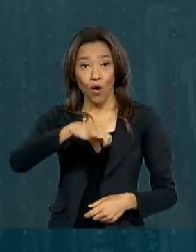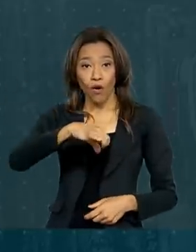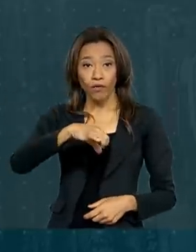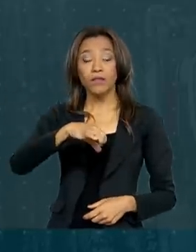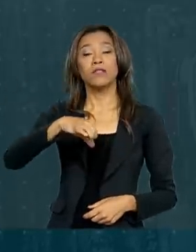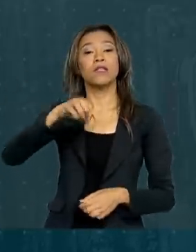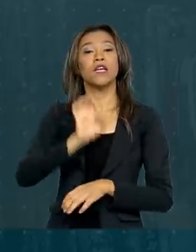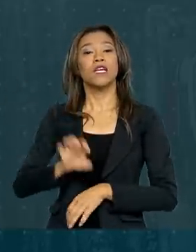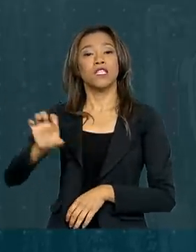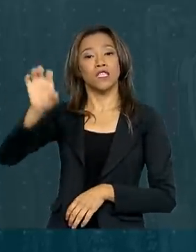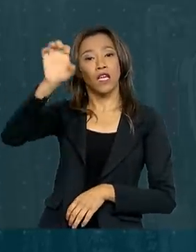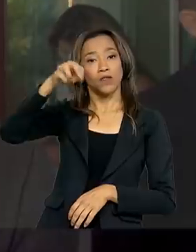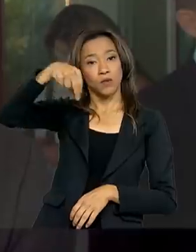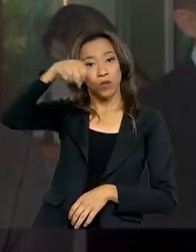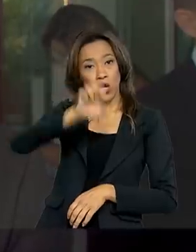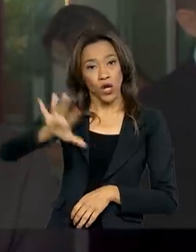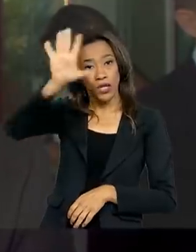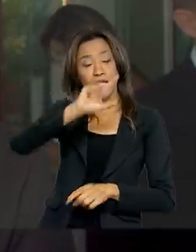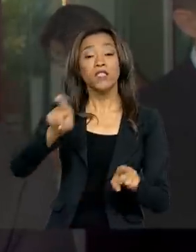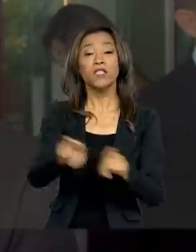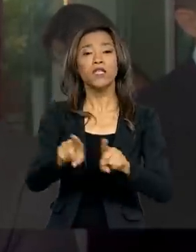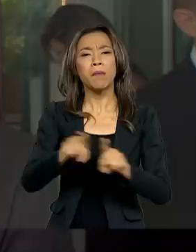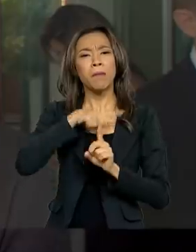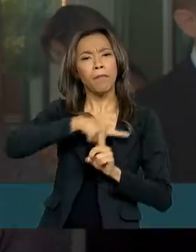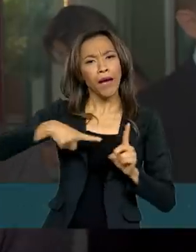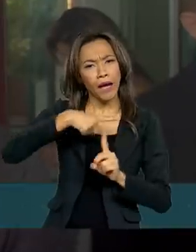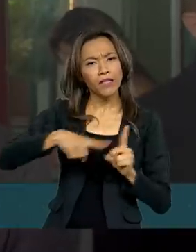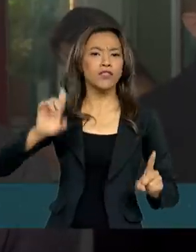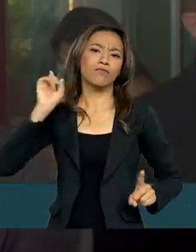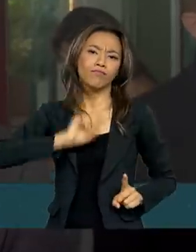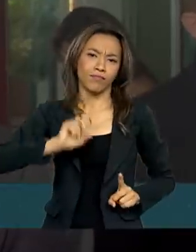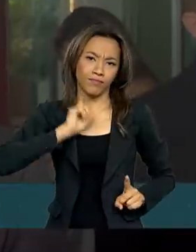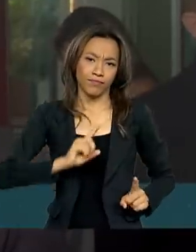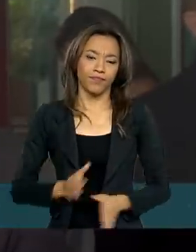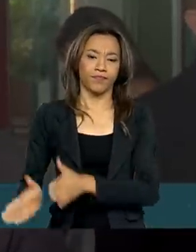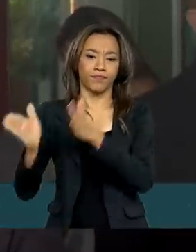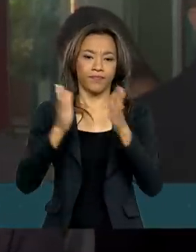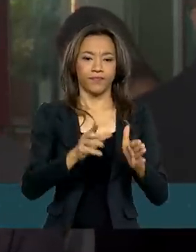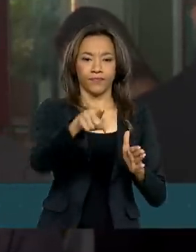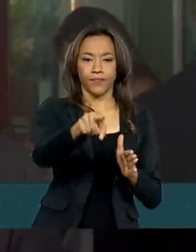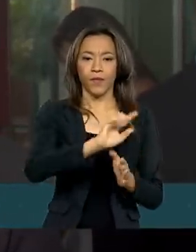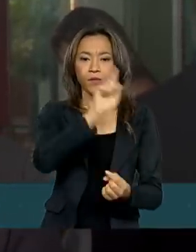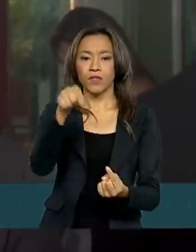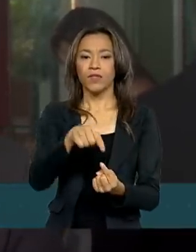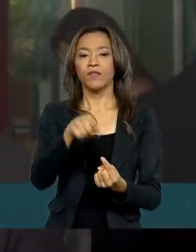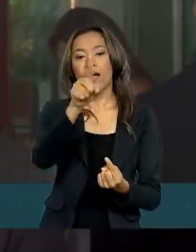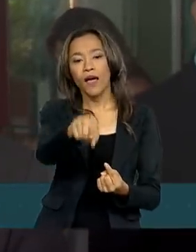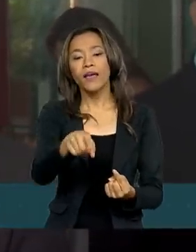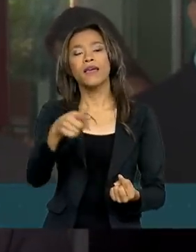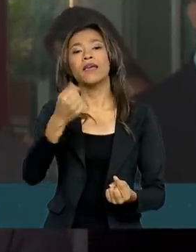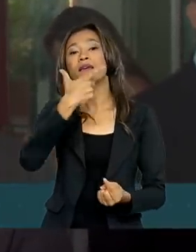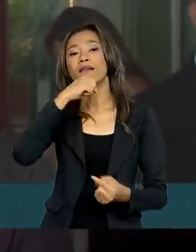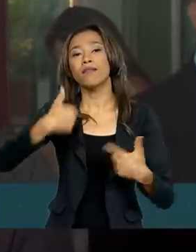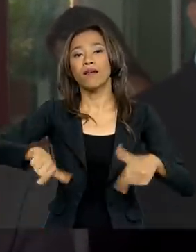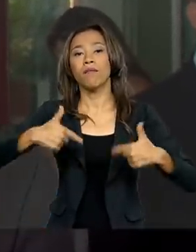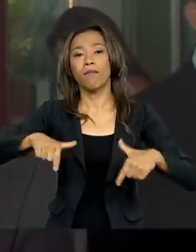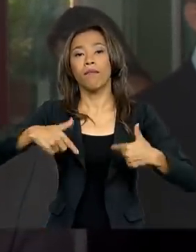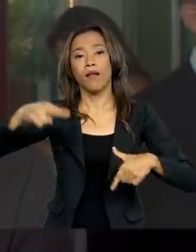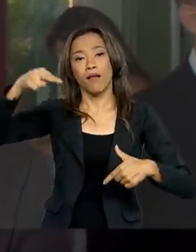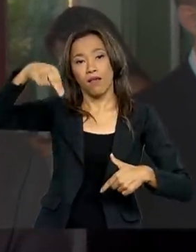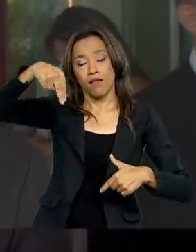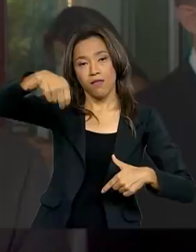e em parte de Minas Gerais. O ideal é plantar essa semente no semiárido, fazer o produtor rural do semiárido saber que é